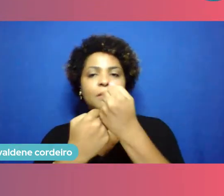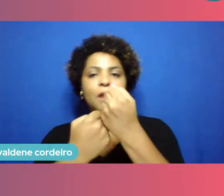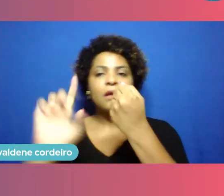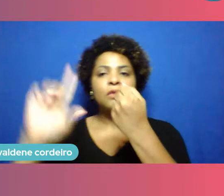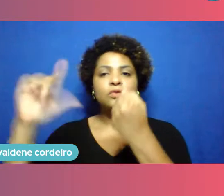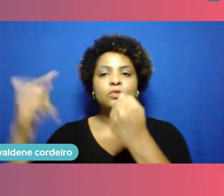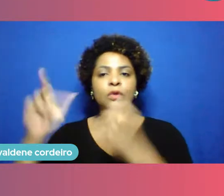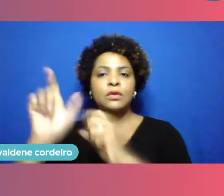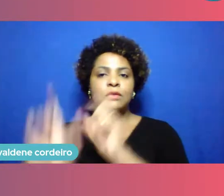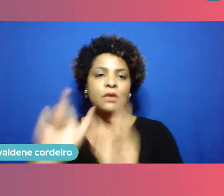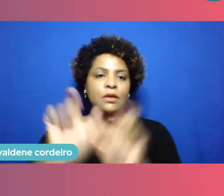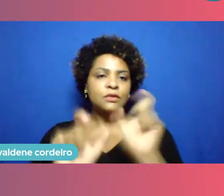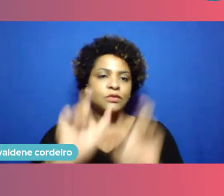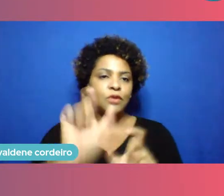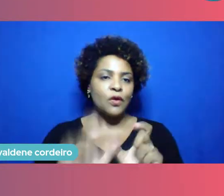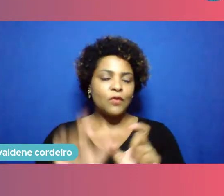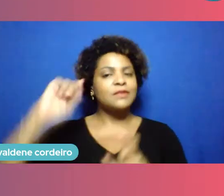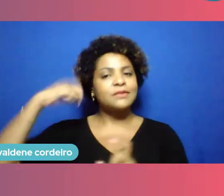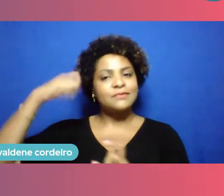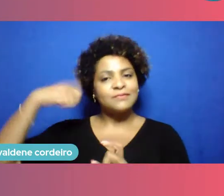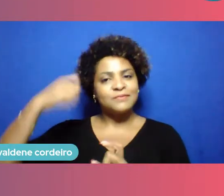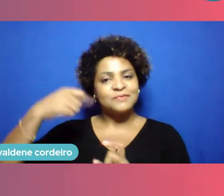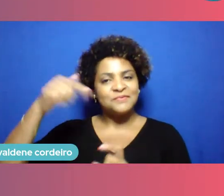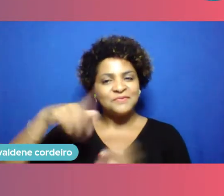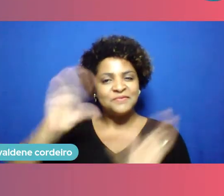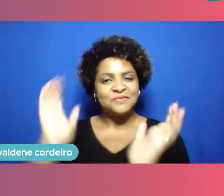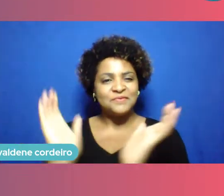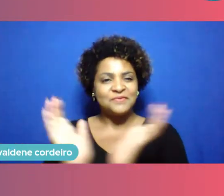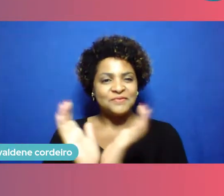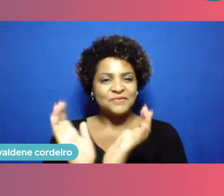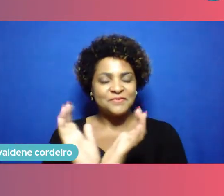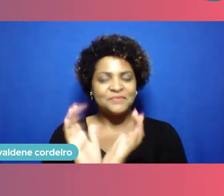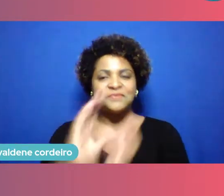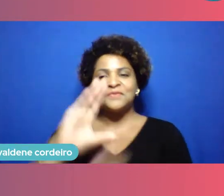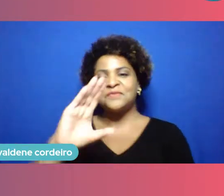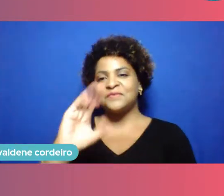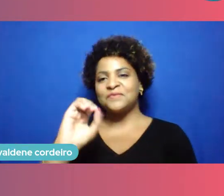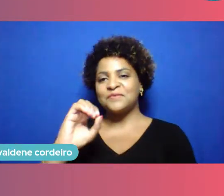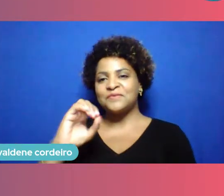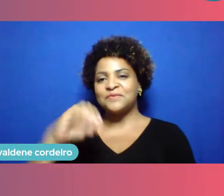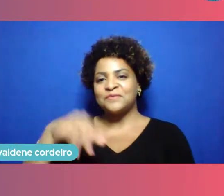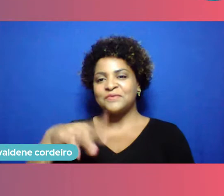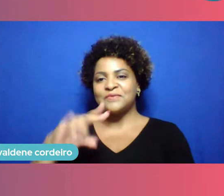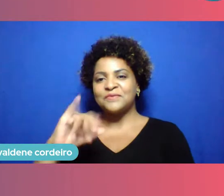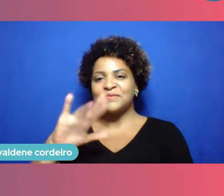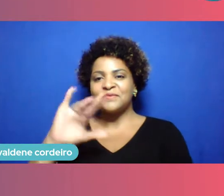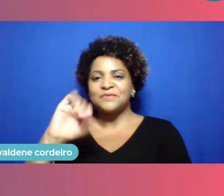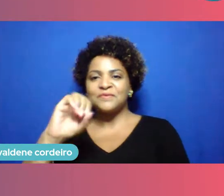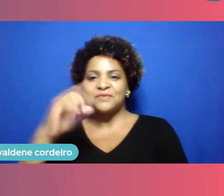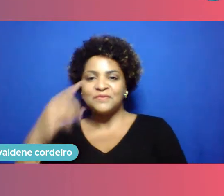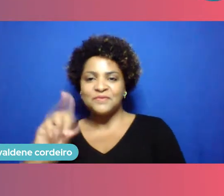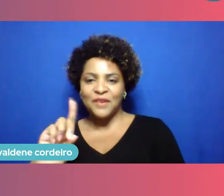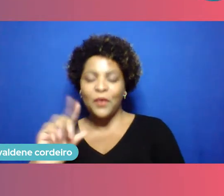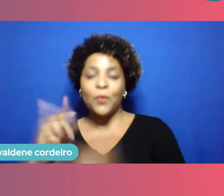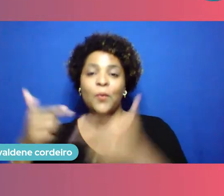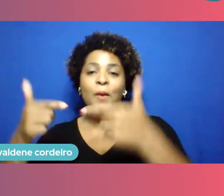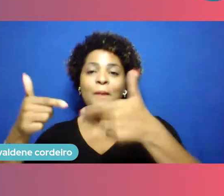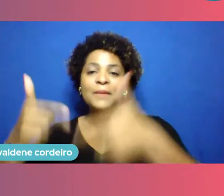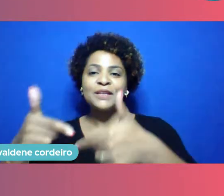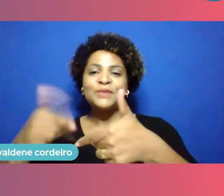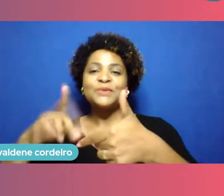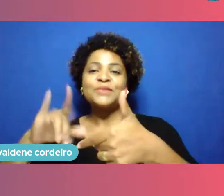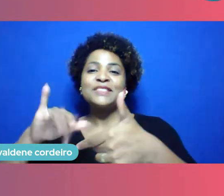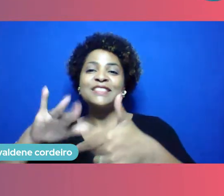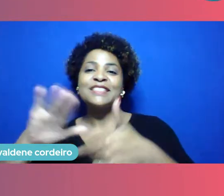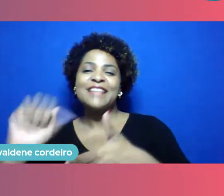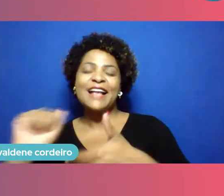e atrizes desse ecossistema. Conceição, como é muito conhecida carinhosamente por Seissa, abraça todo mundo, tem